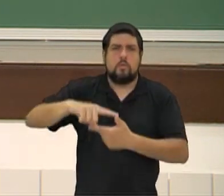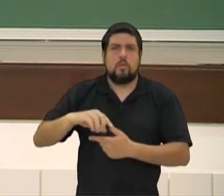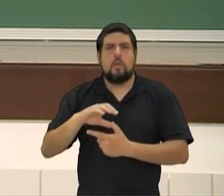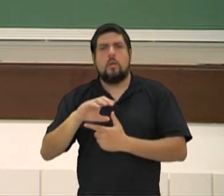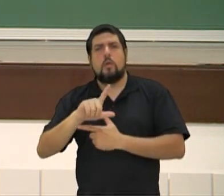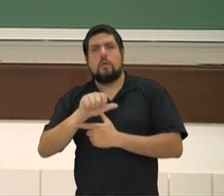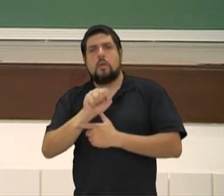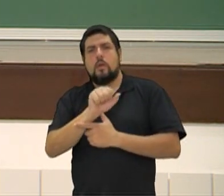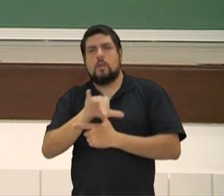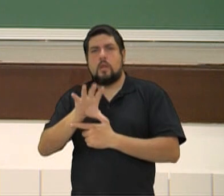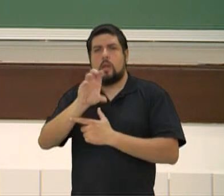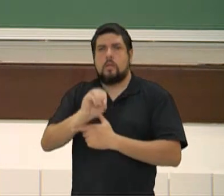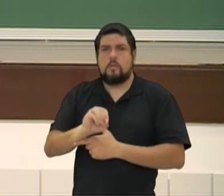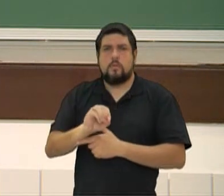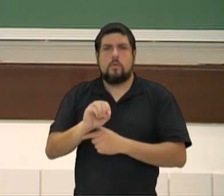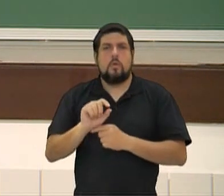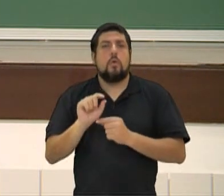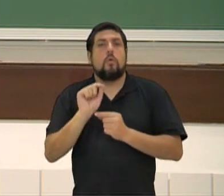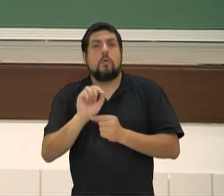dizendo, aqui é o